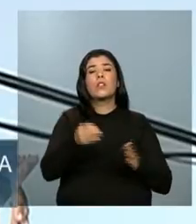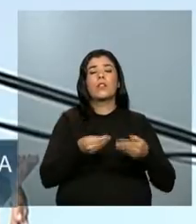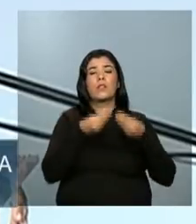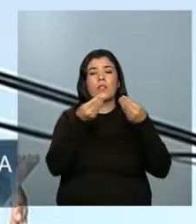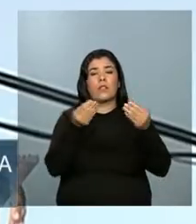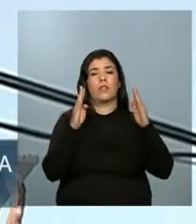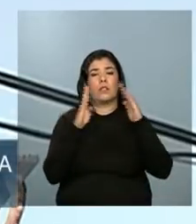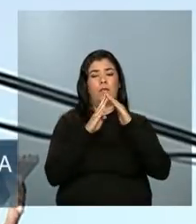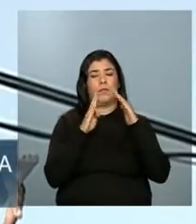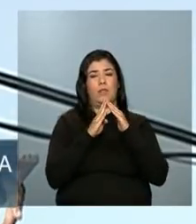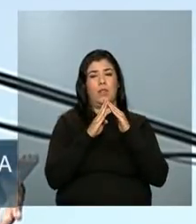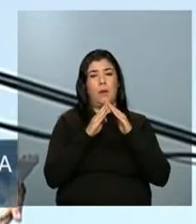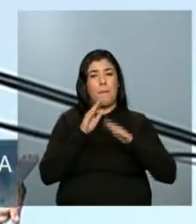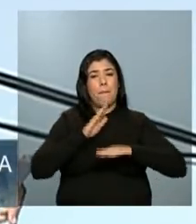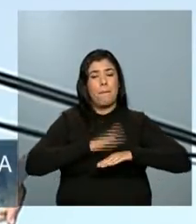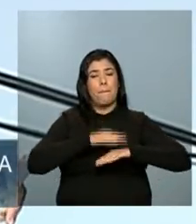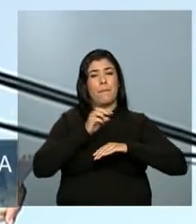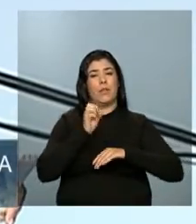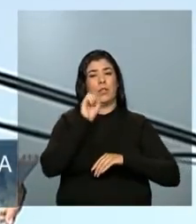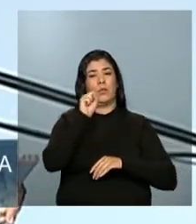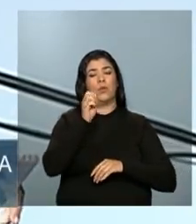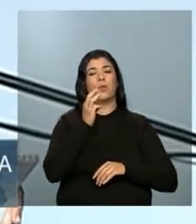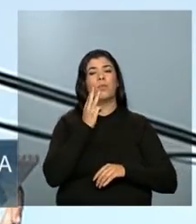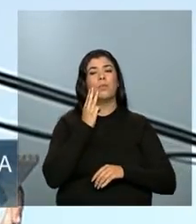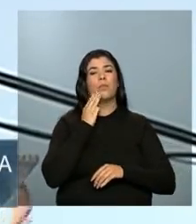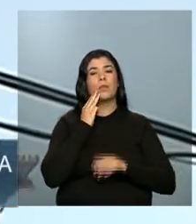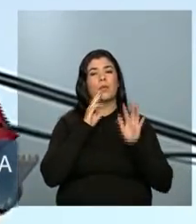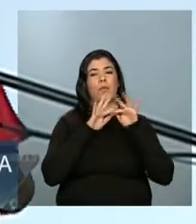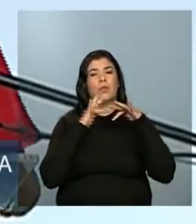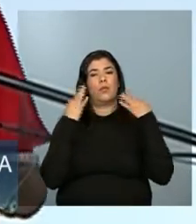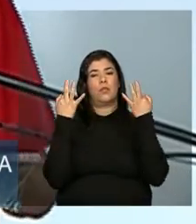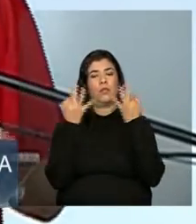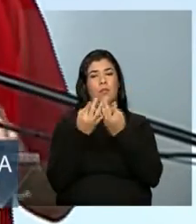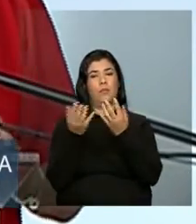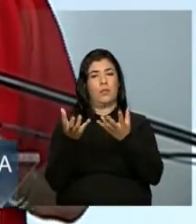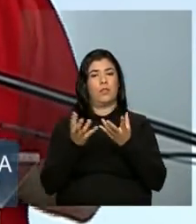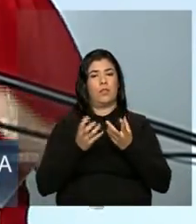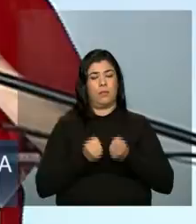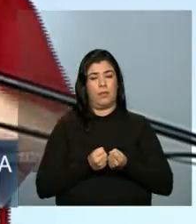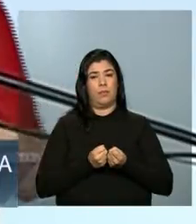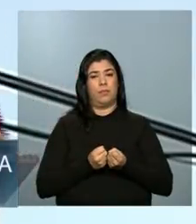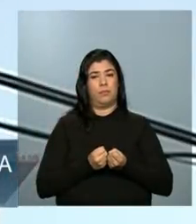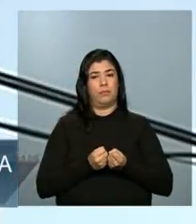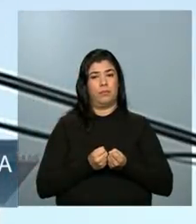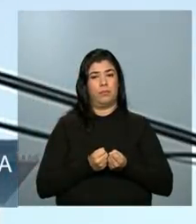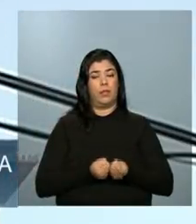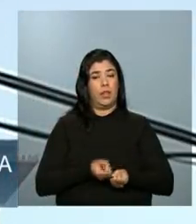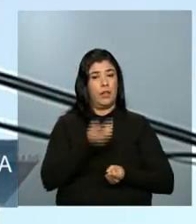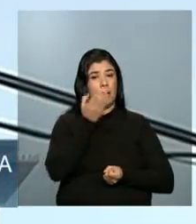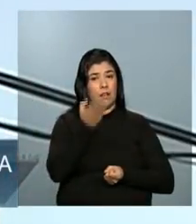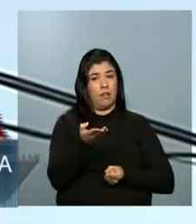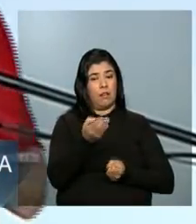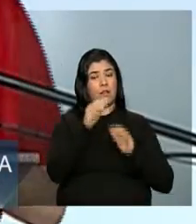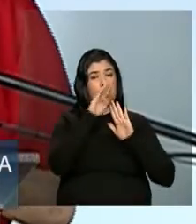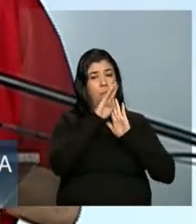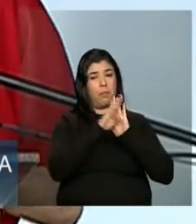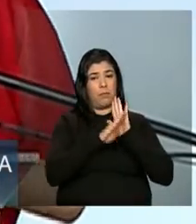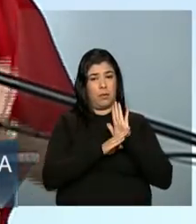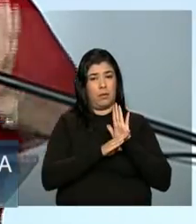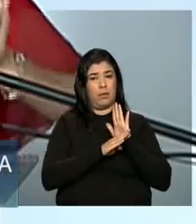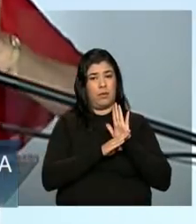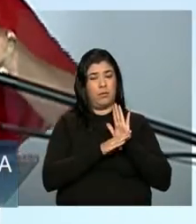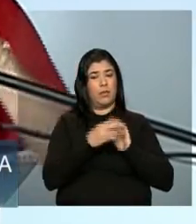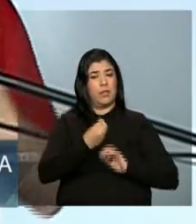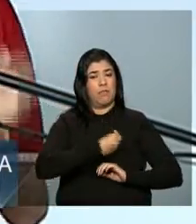de 8 milhões de famílias. Por isso, esse programa é um programa